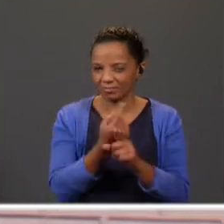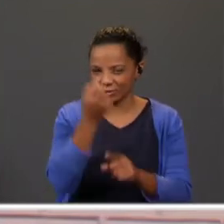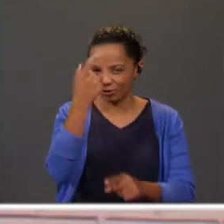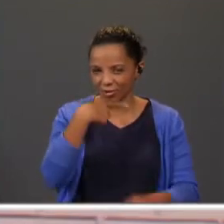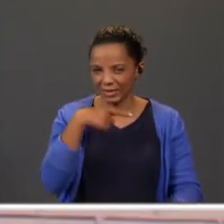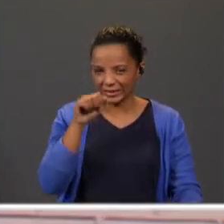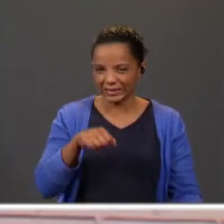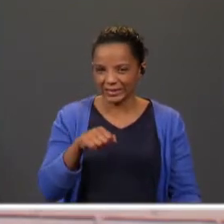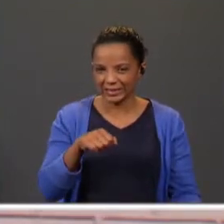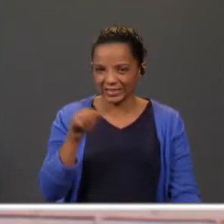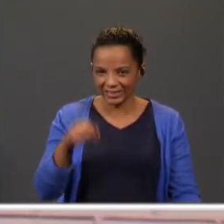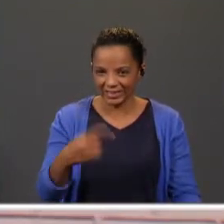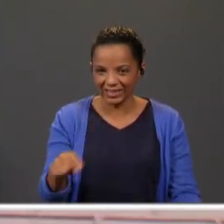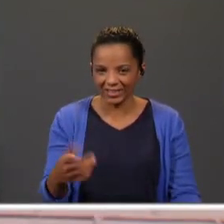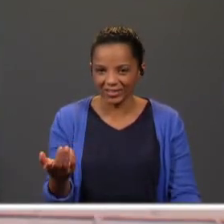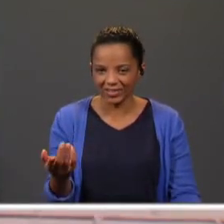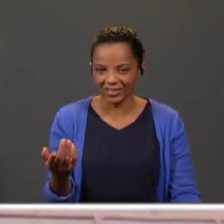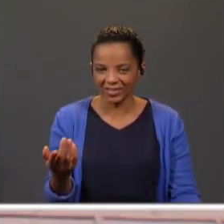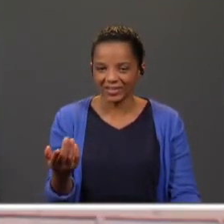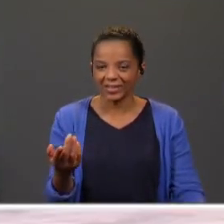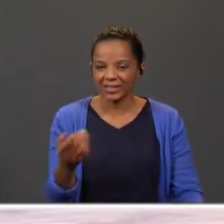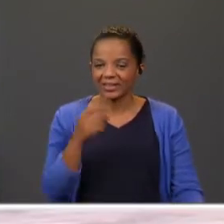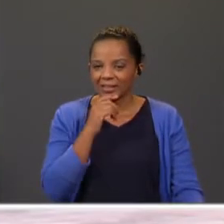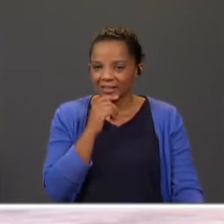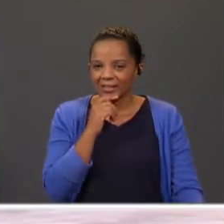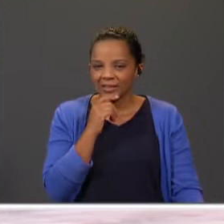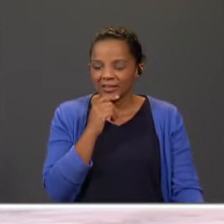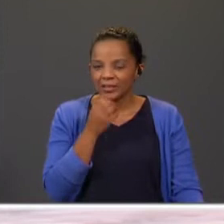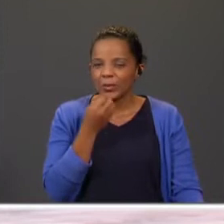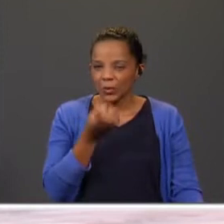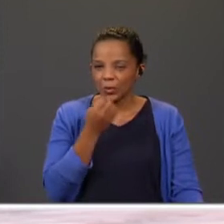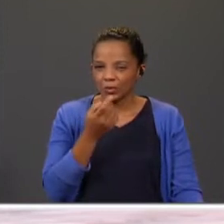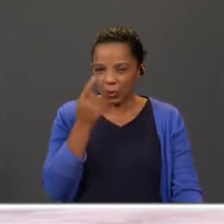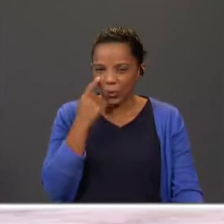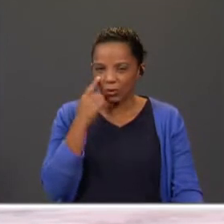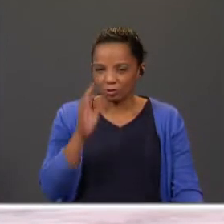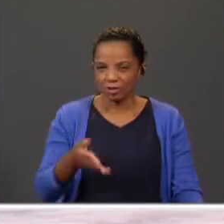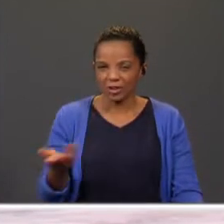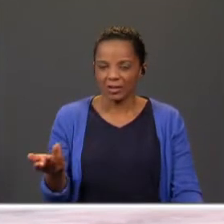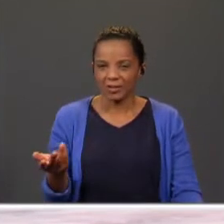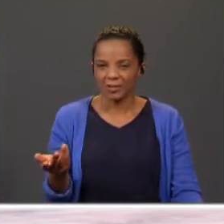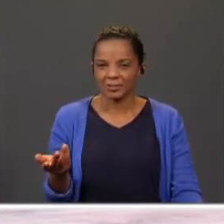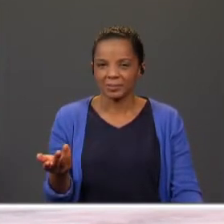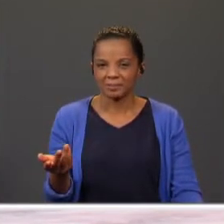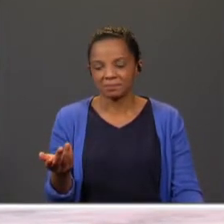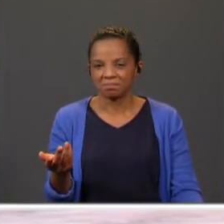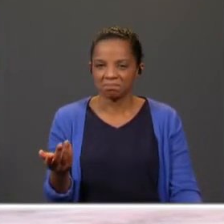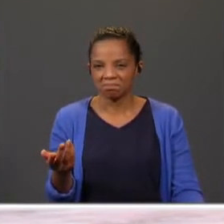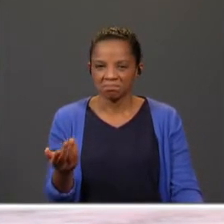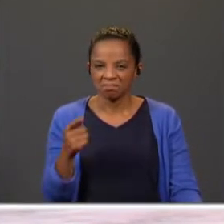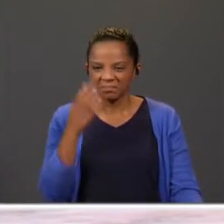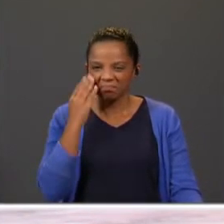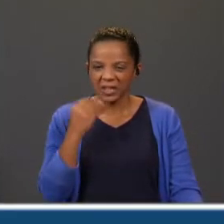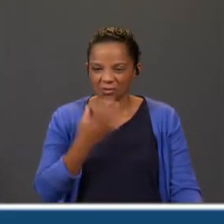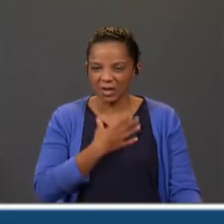Sim, tinham. Será que é um conto que vocês já conheciam? Eu acho que vais